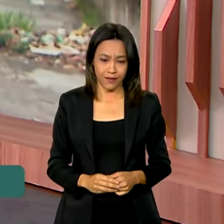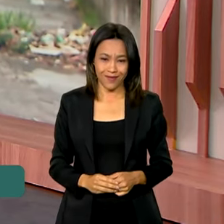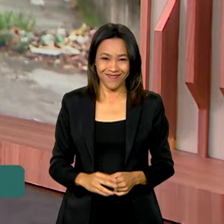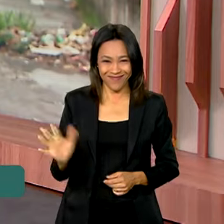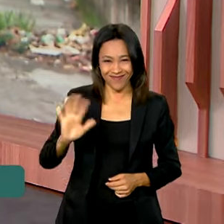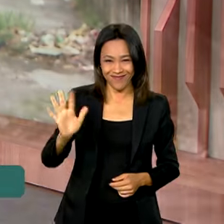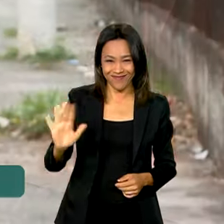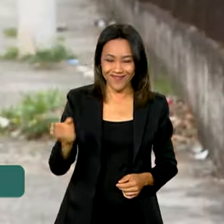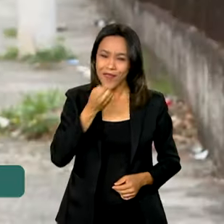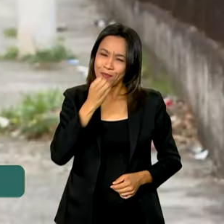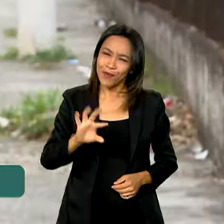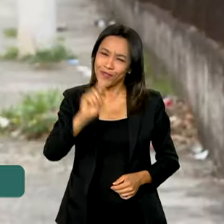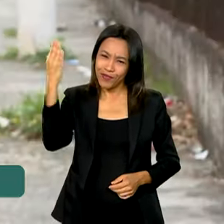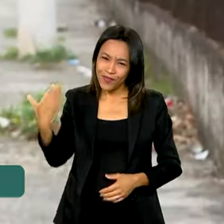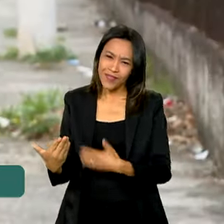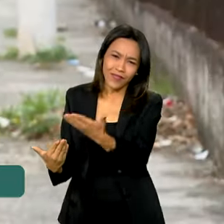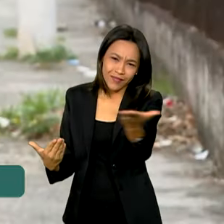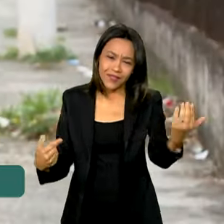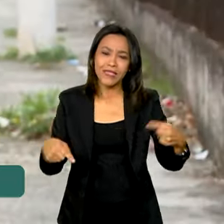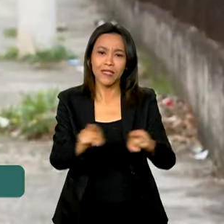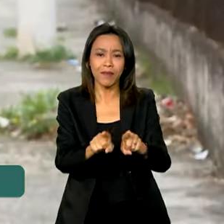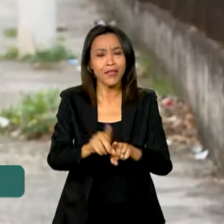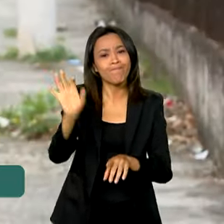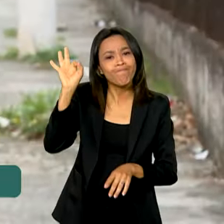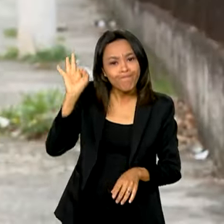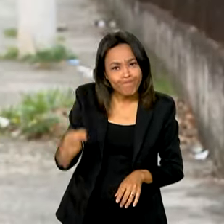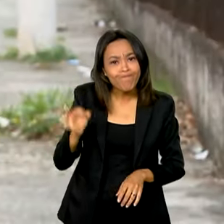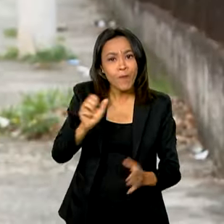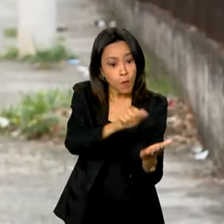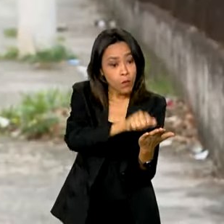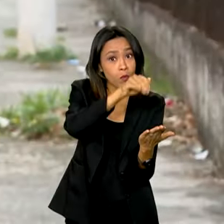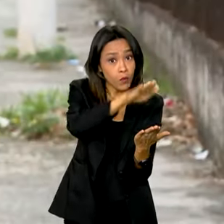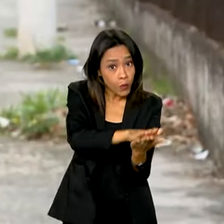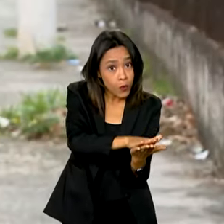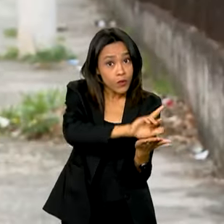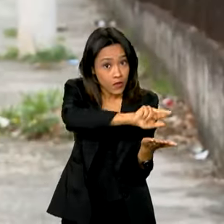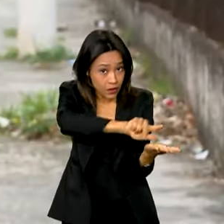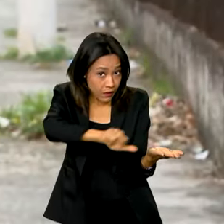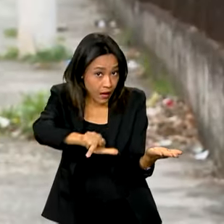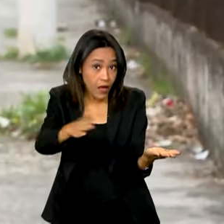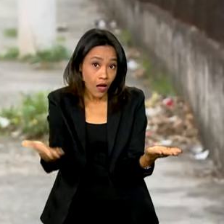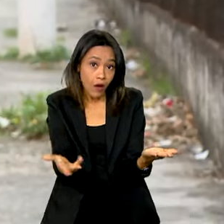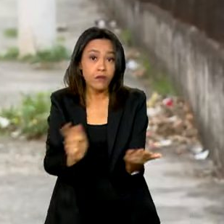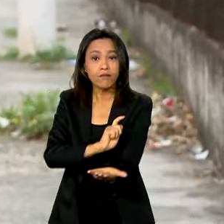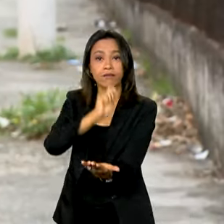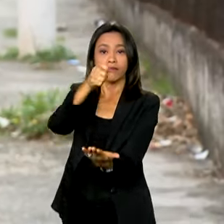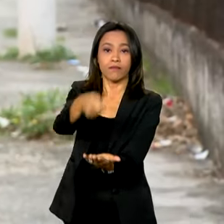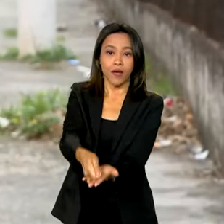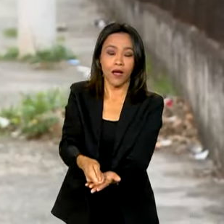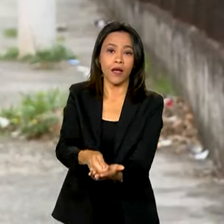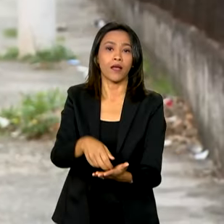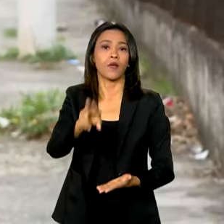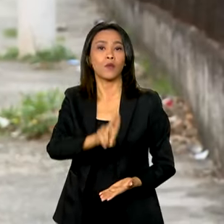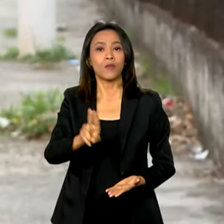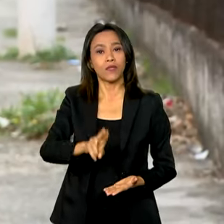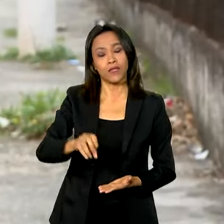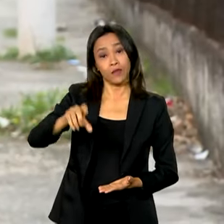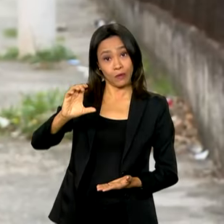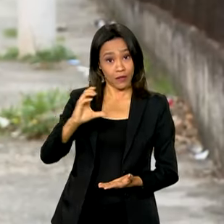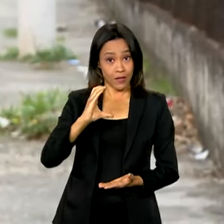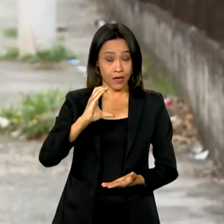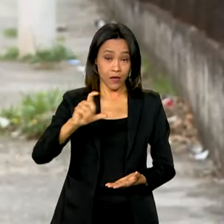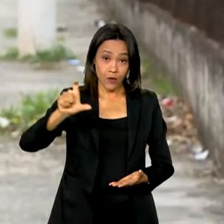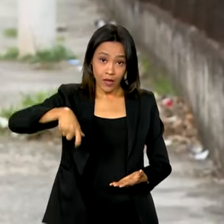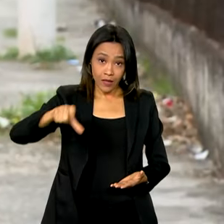Oi, Carol. Bom dia a você. Bom dia a todos. Exatamente, as multas agora vão poder ser pagas por meio do cartão de crédito.